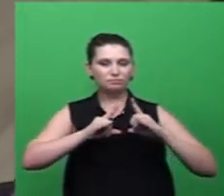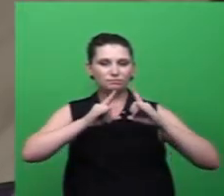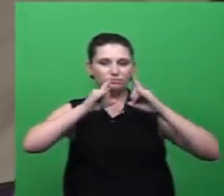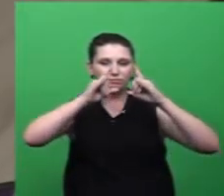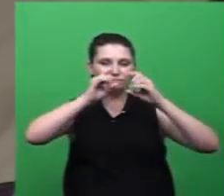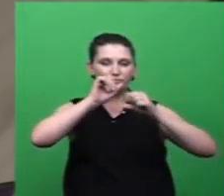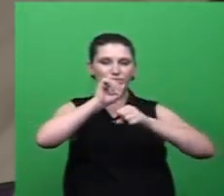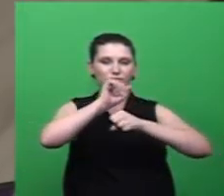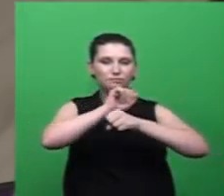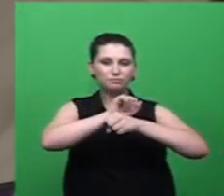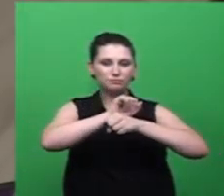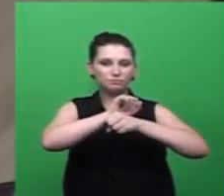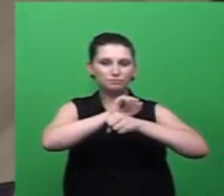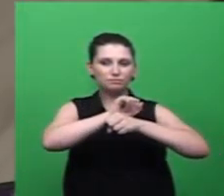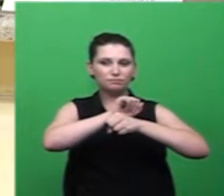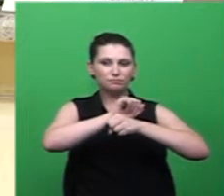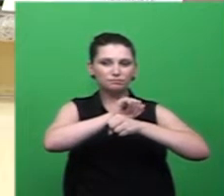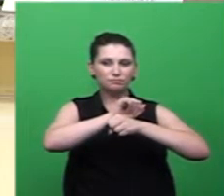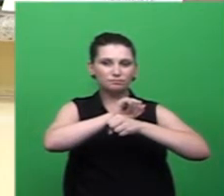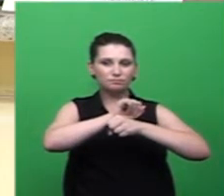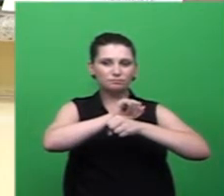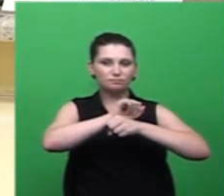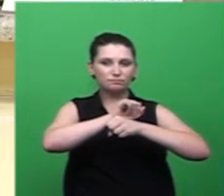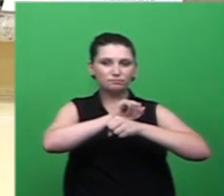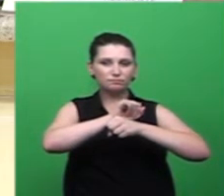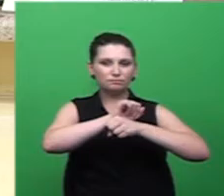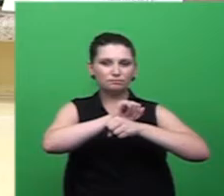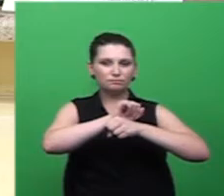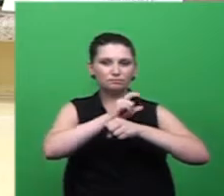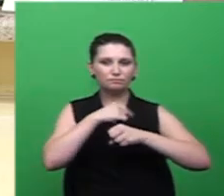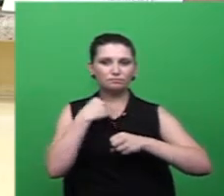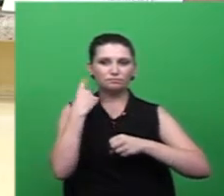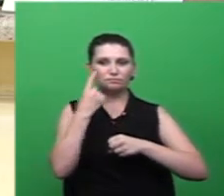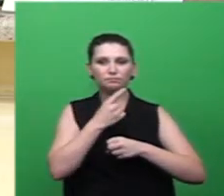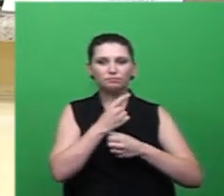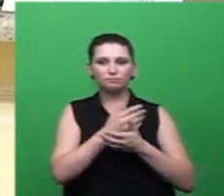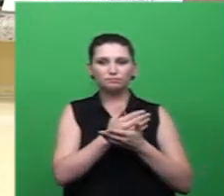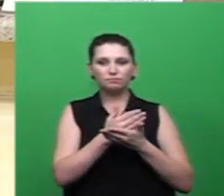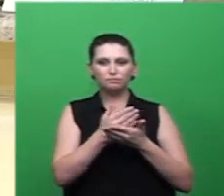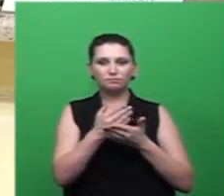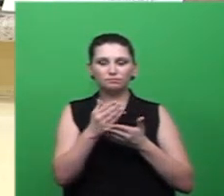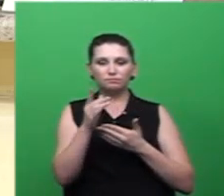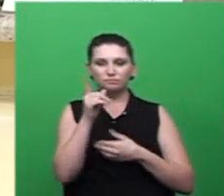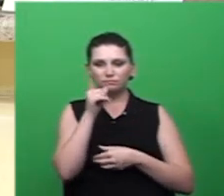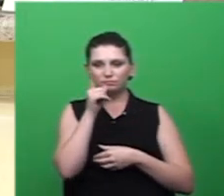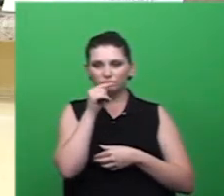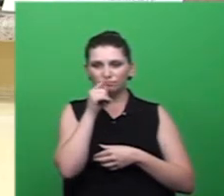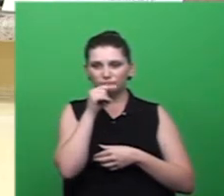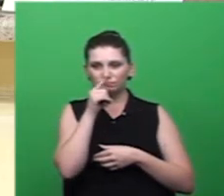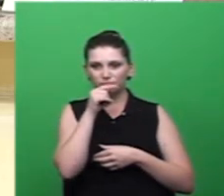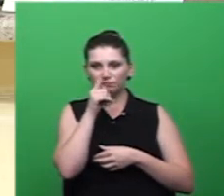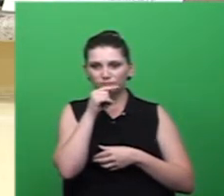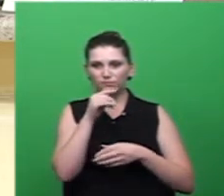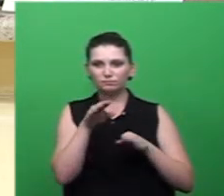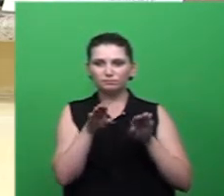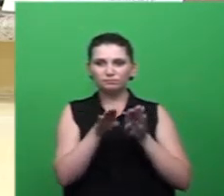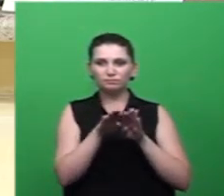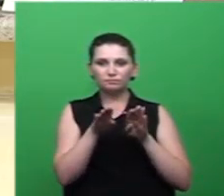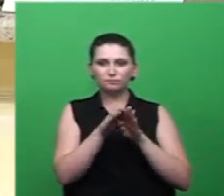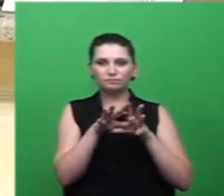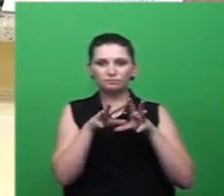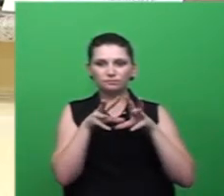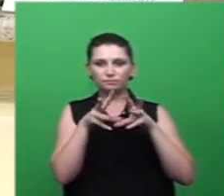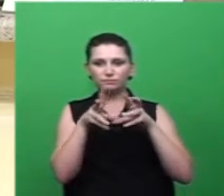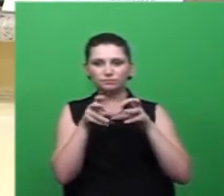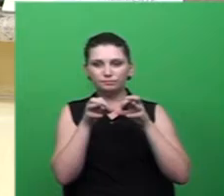uma empresa aqui da cidade, e, com isso, ocasionando água sobre o subsolo dessas garagens,